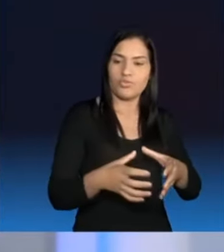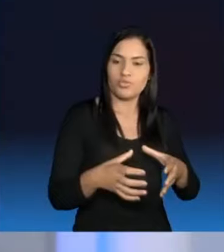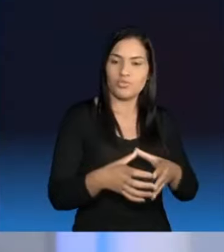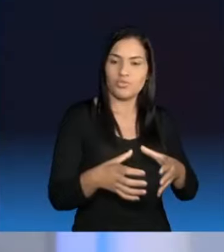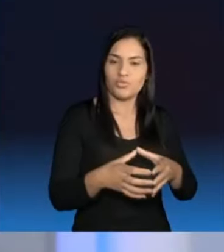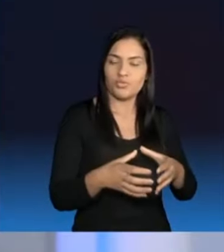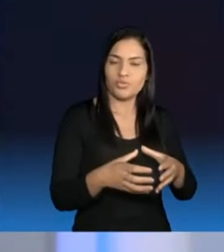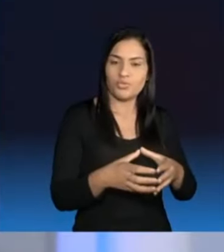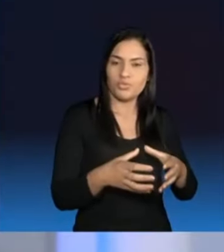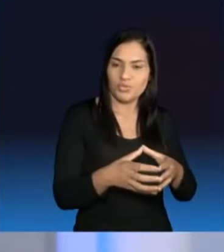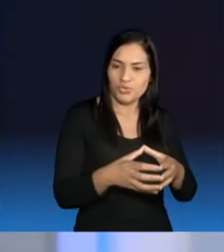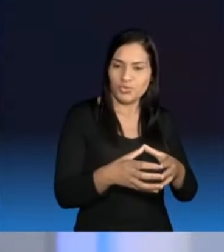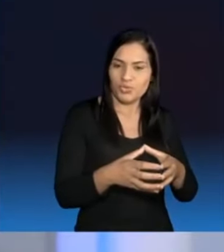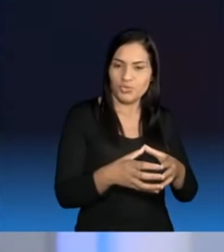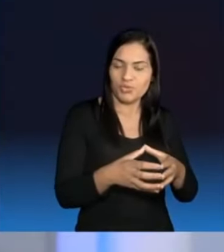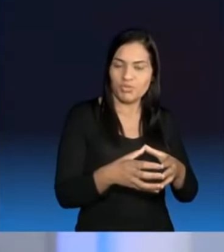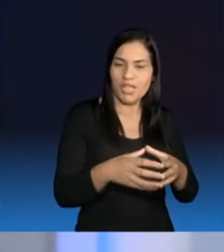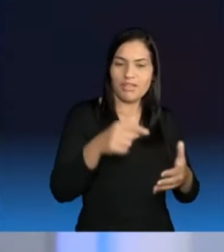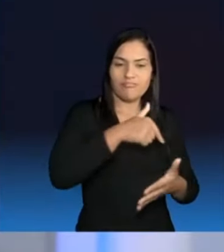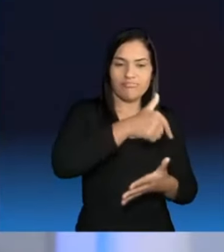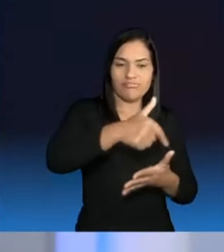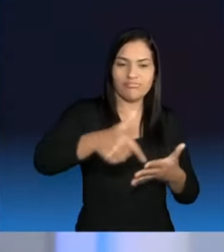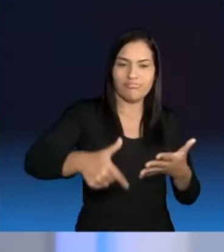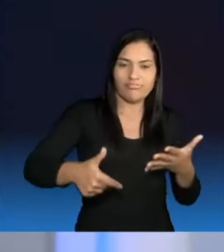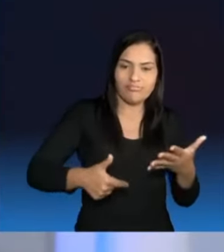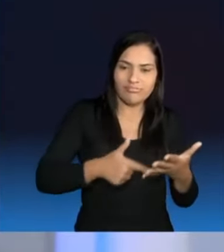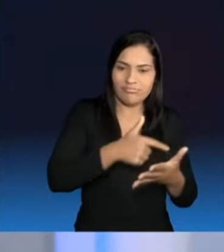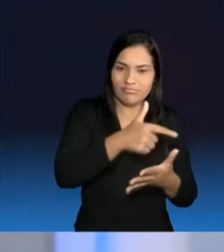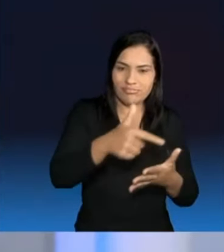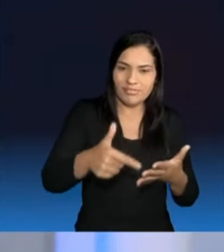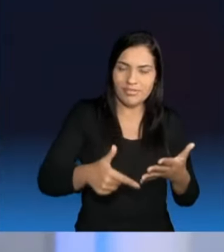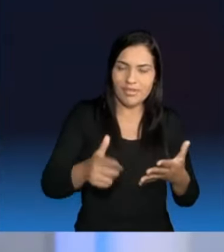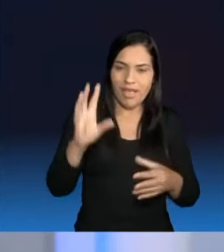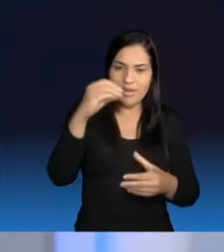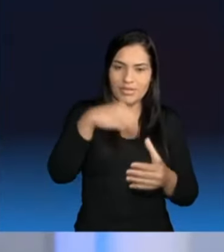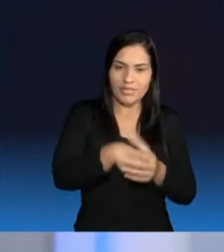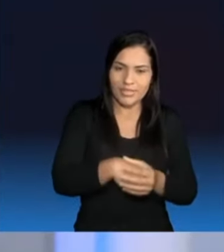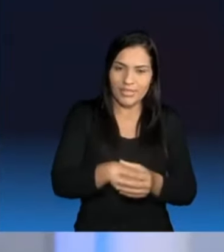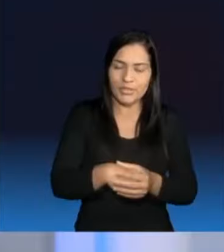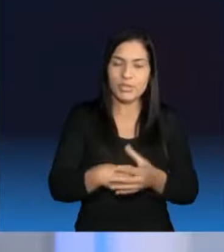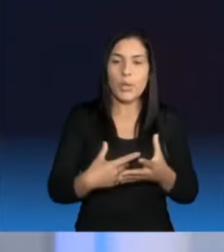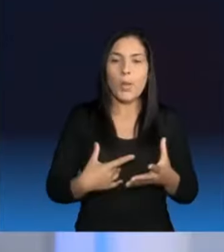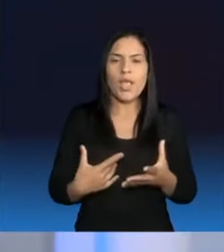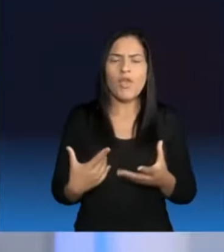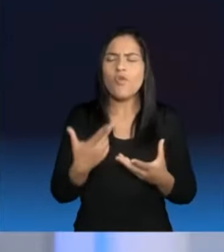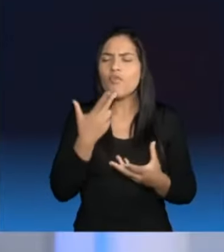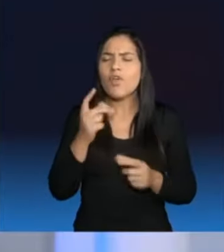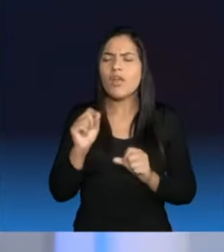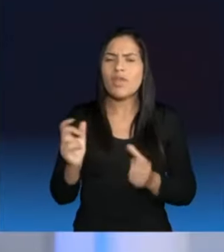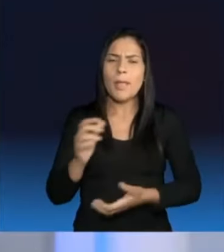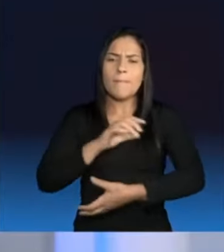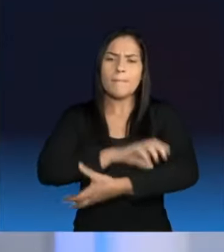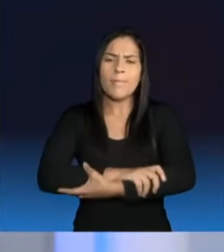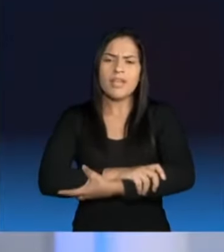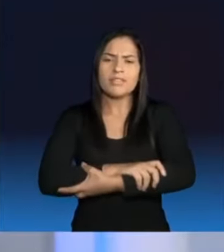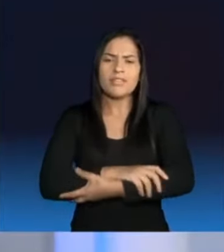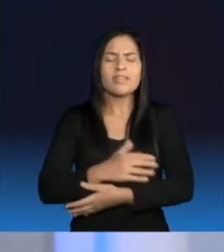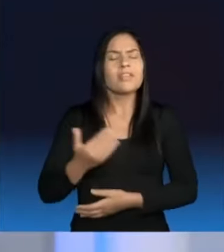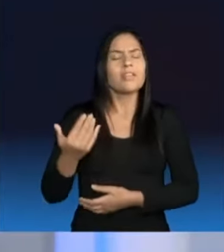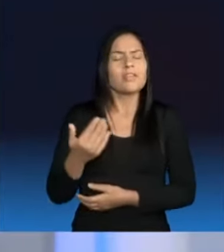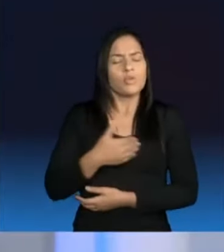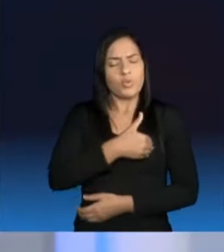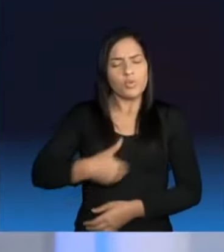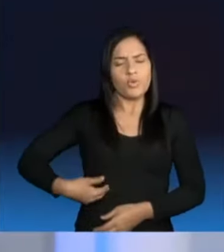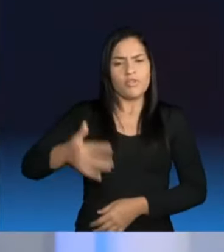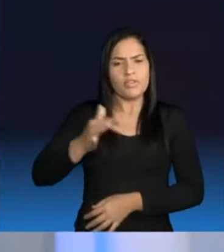preencher a equipe, deixa de receber recursos. Quando eu falo de parceria com o governo federal, é dizendo que pela primeira vez a gente vai ter